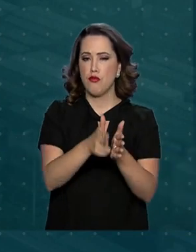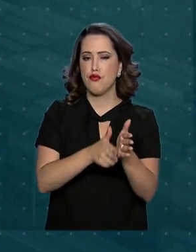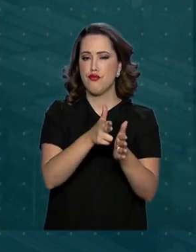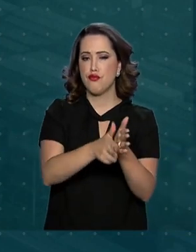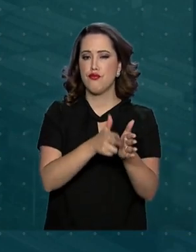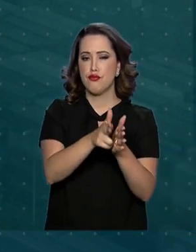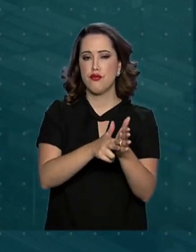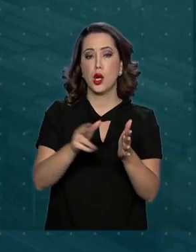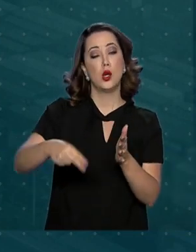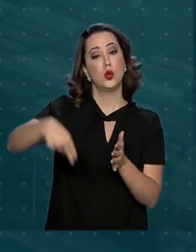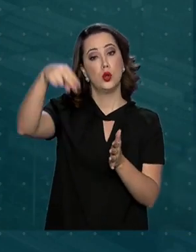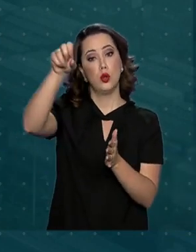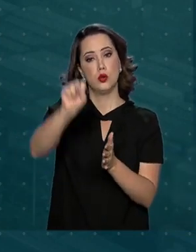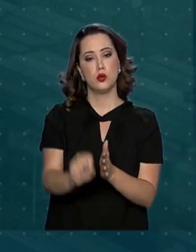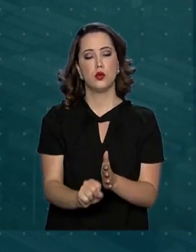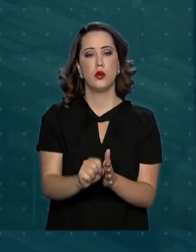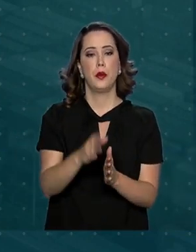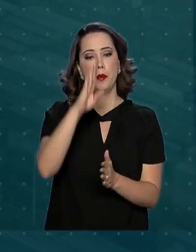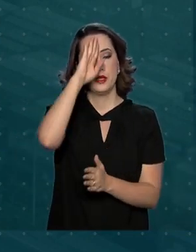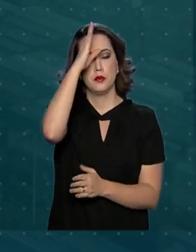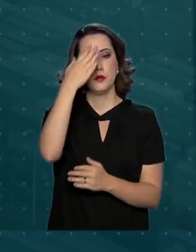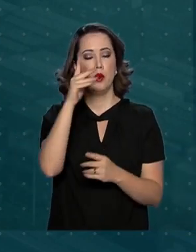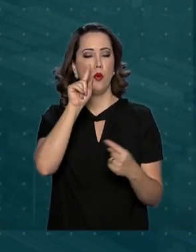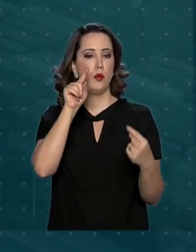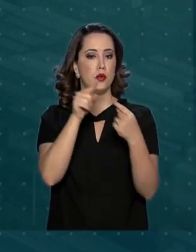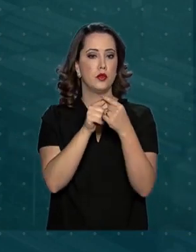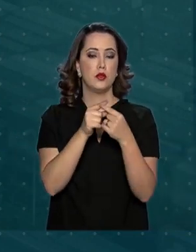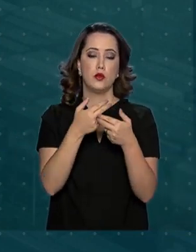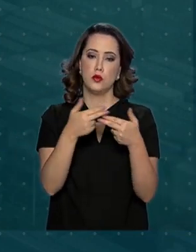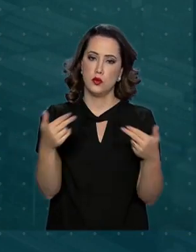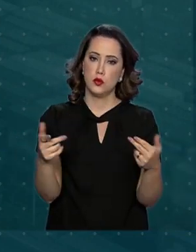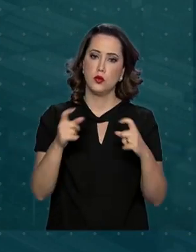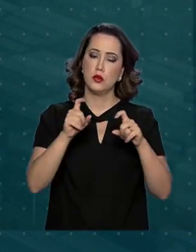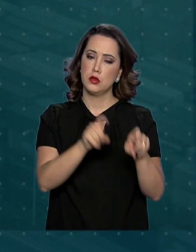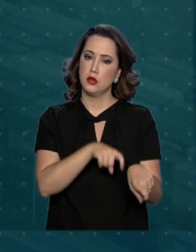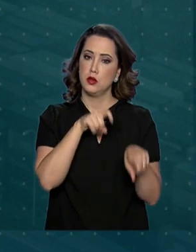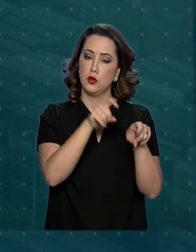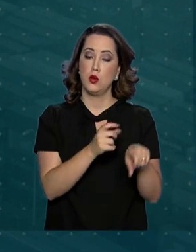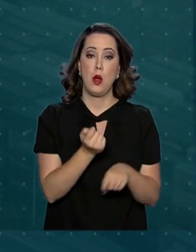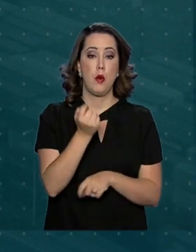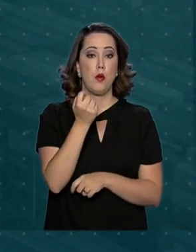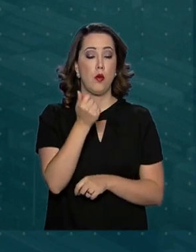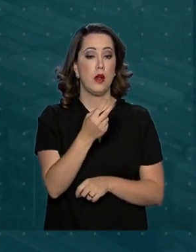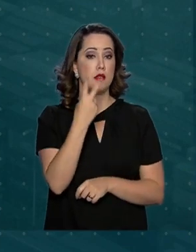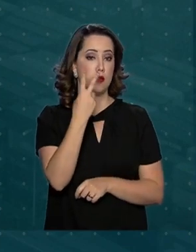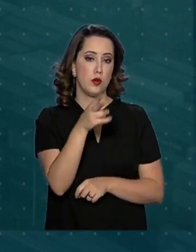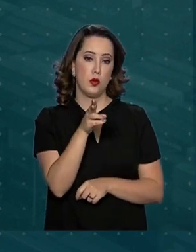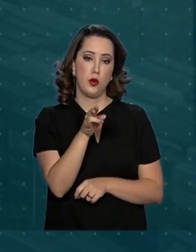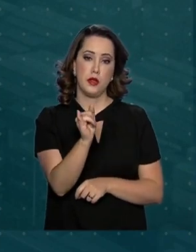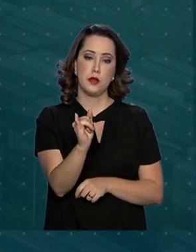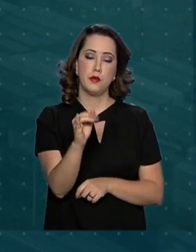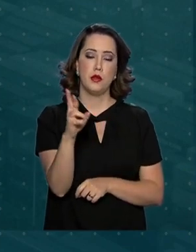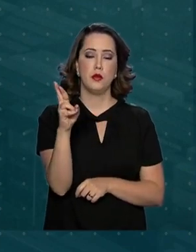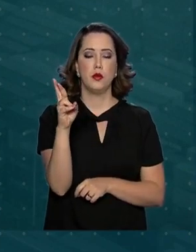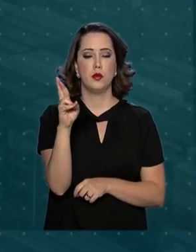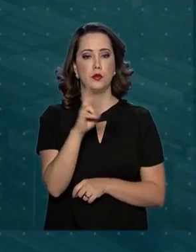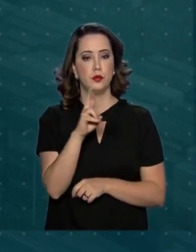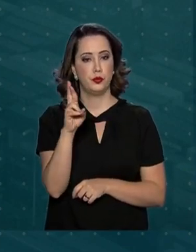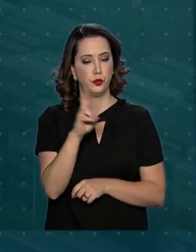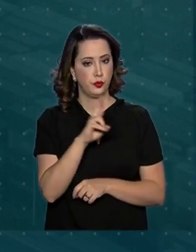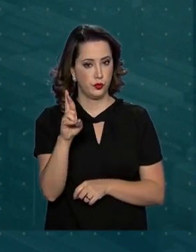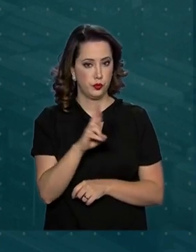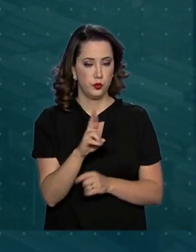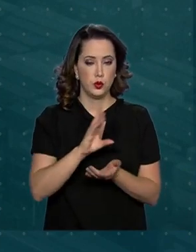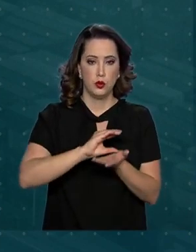um dos principais projetos para escoamento da produção agrícola do país, foram quase R$,8 bilhões